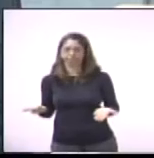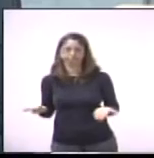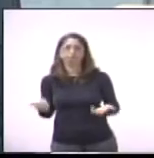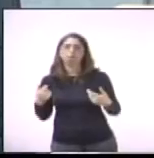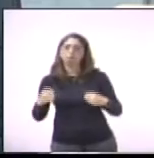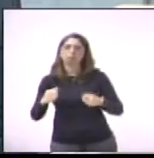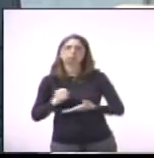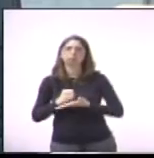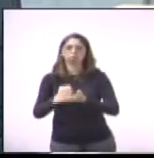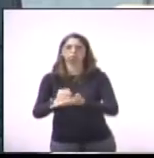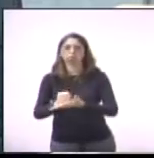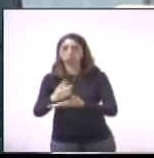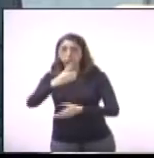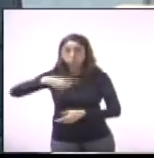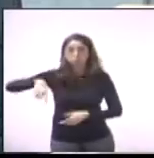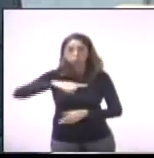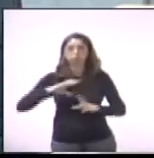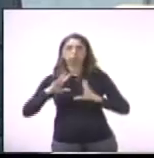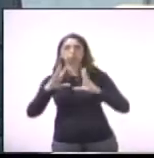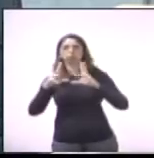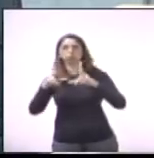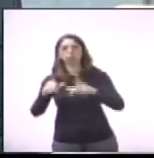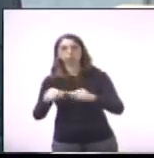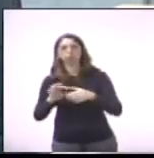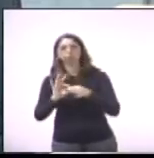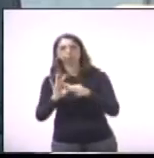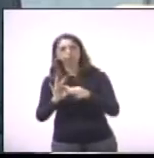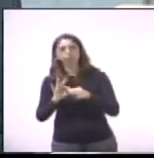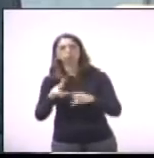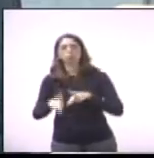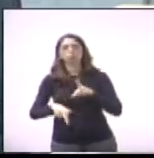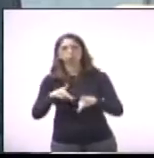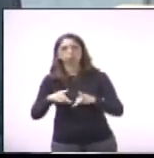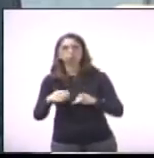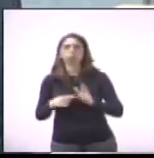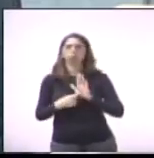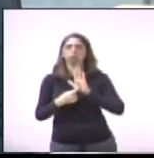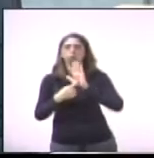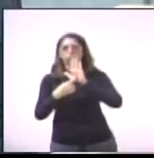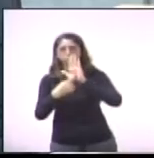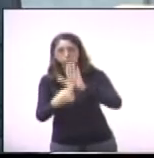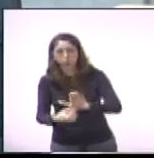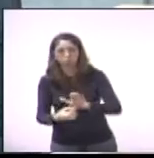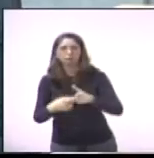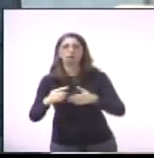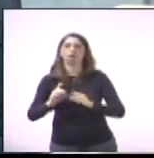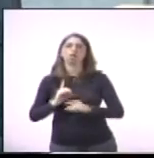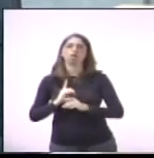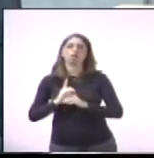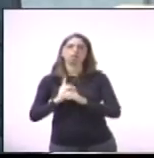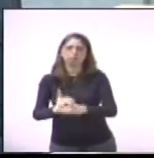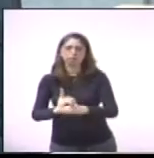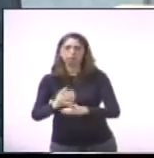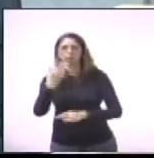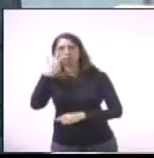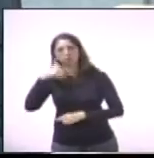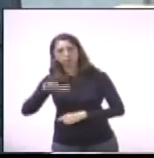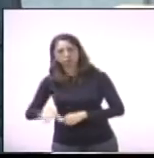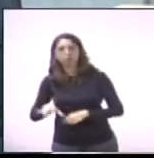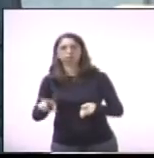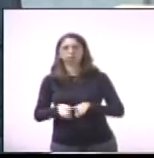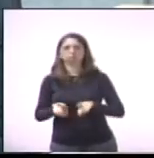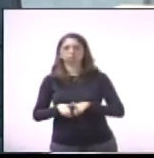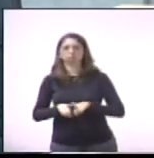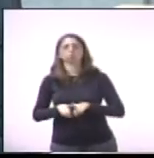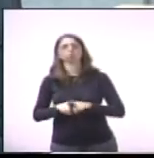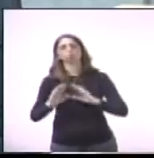trabalho infantil e ajudando o município a levar as crianças para a escola. O trânsito em Paulínia,